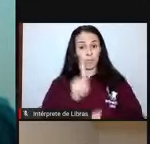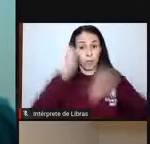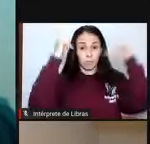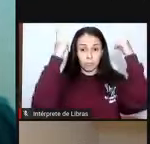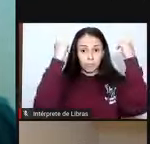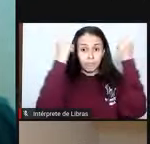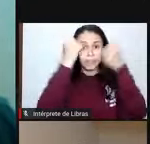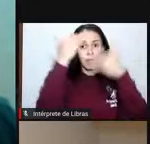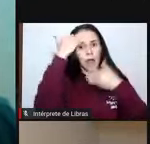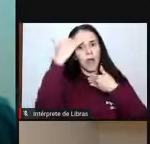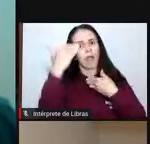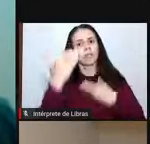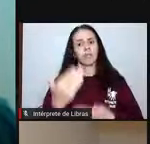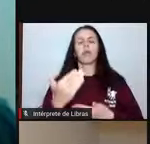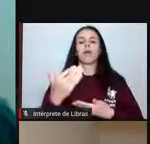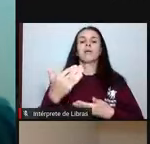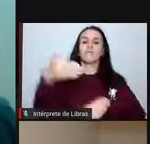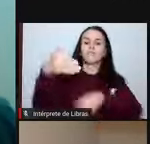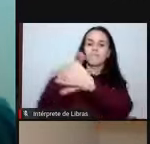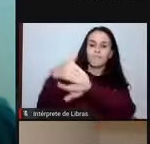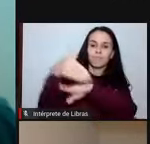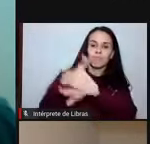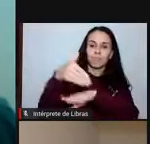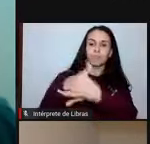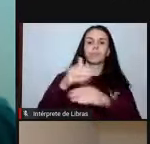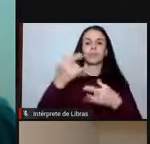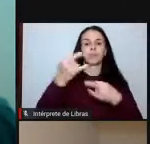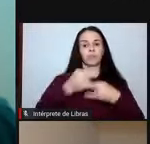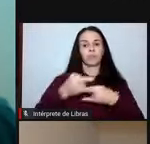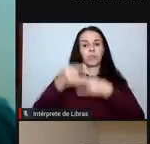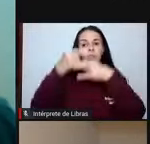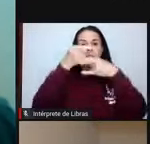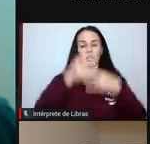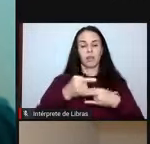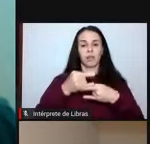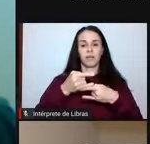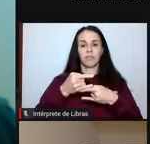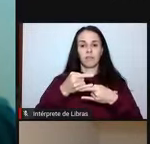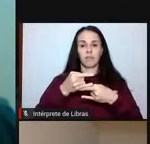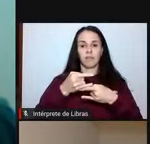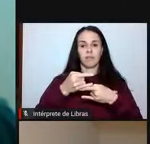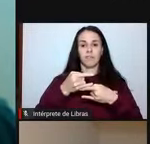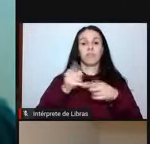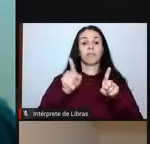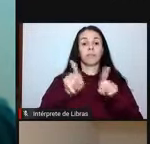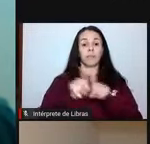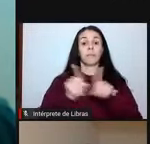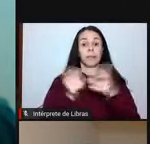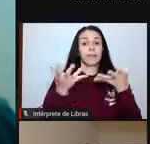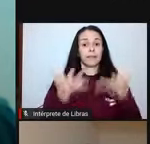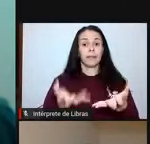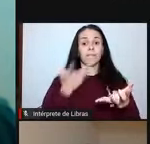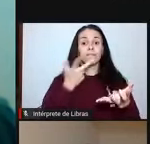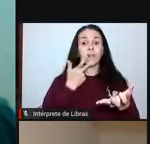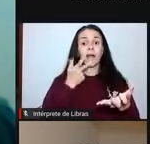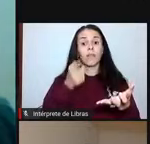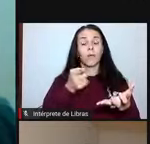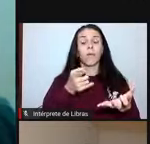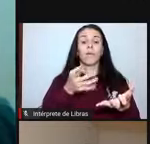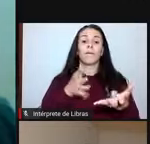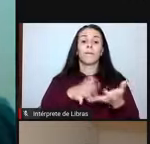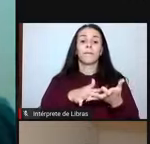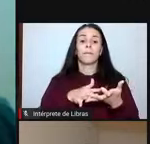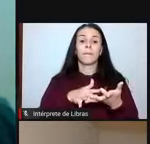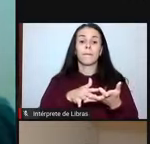a sua participação nessa live, né? A sua, a sua, a sua, gostaríamos de ver a sua, o seu,